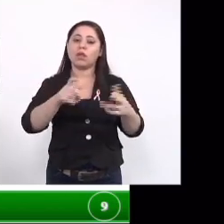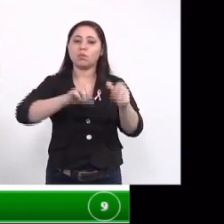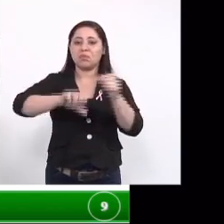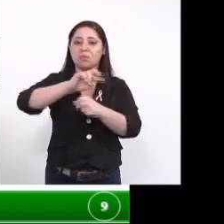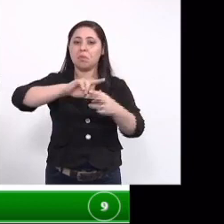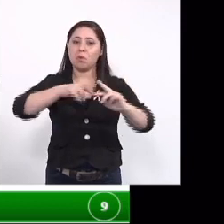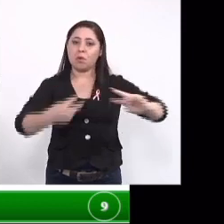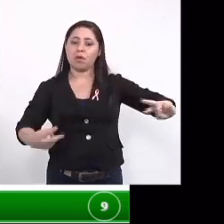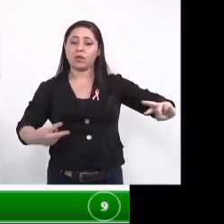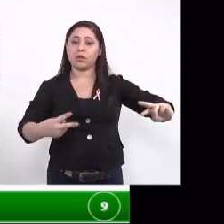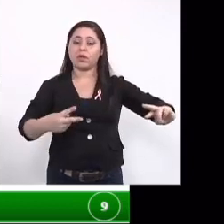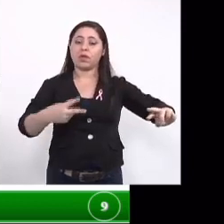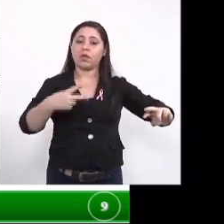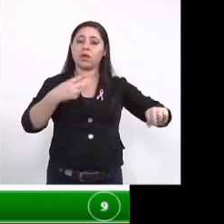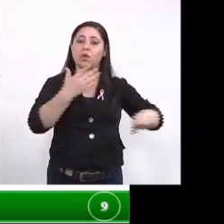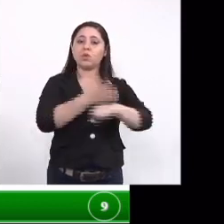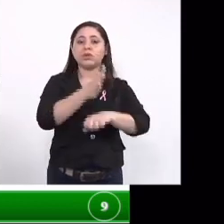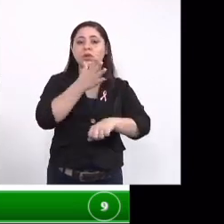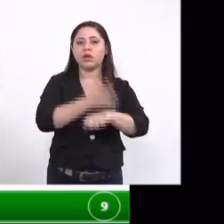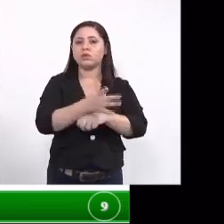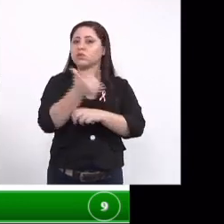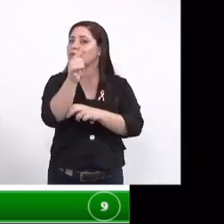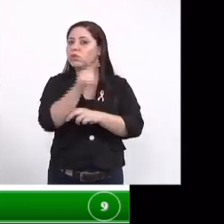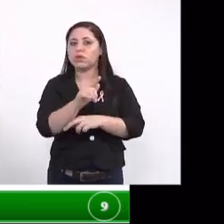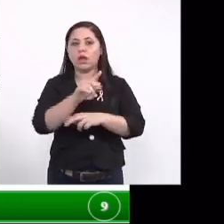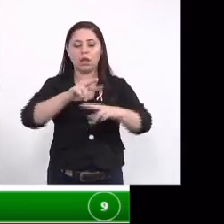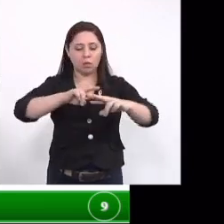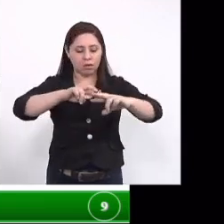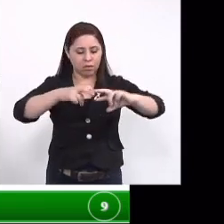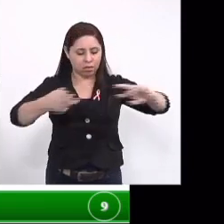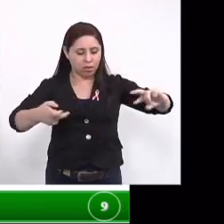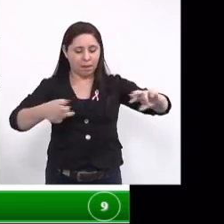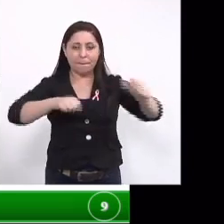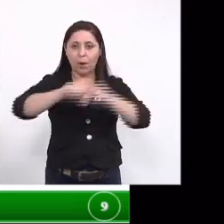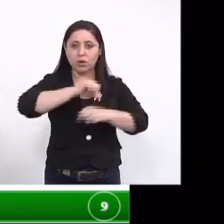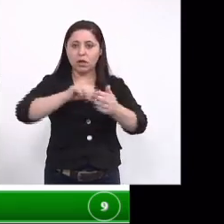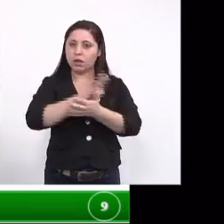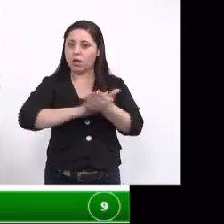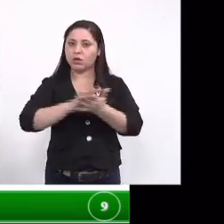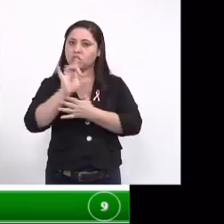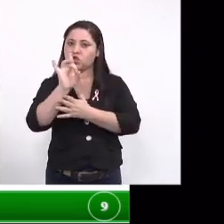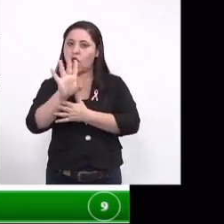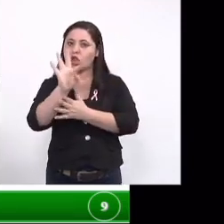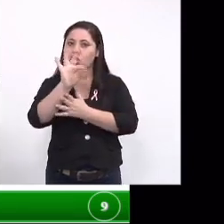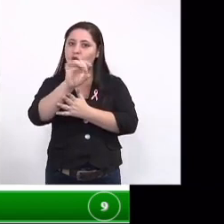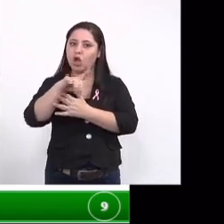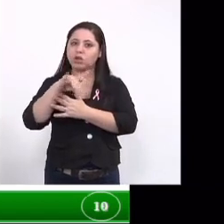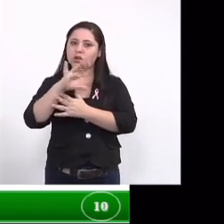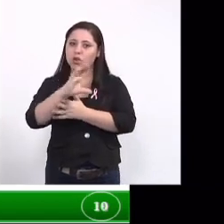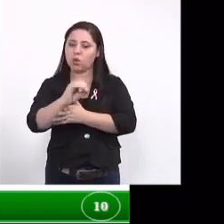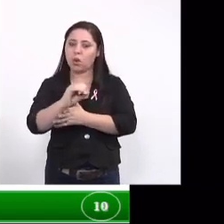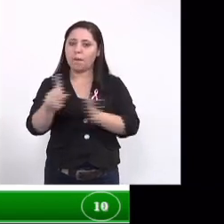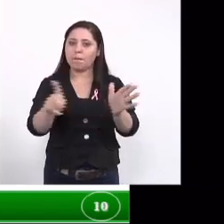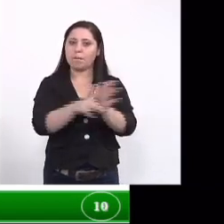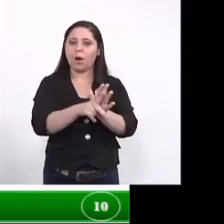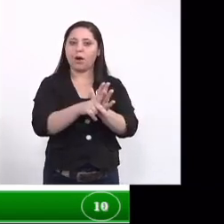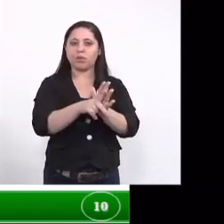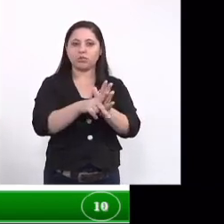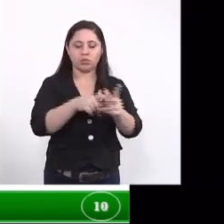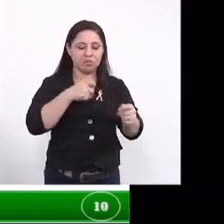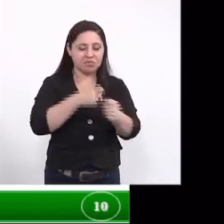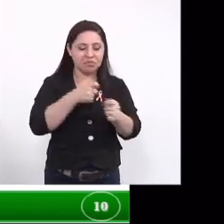e pelo teste que é preconizado não apresentou mutagenicidade apenas citotoxicidade nessas bactérias que foram testadas